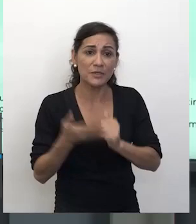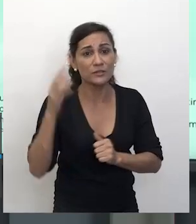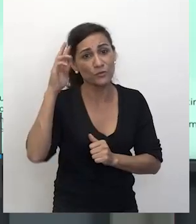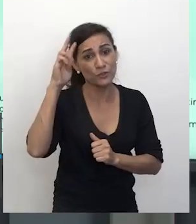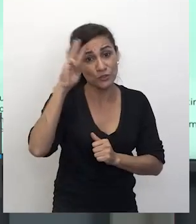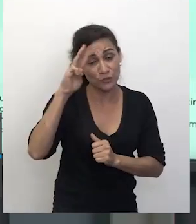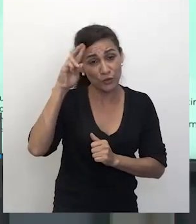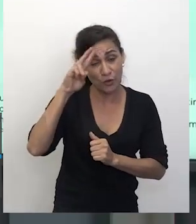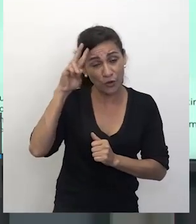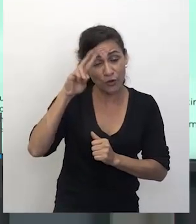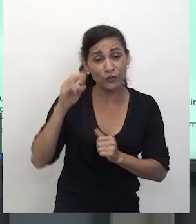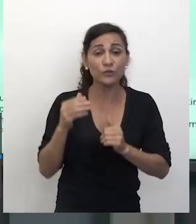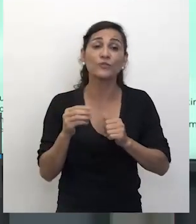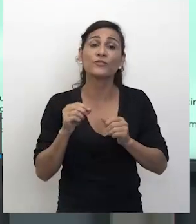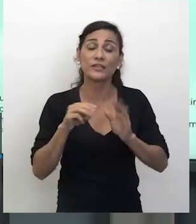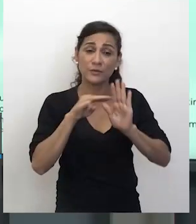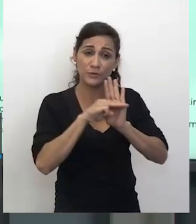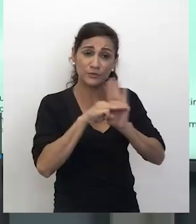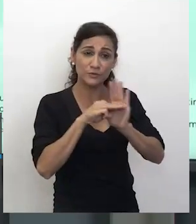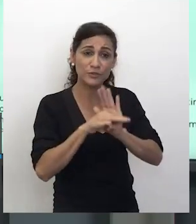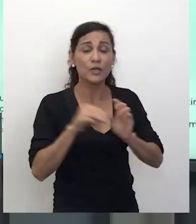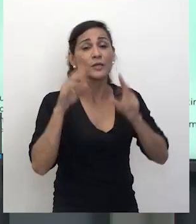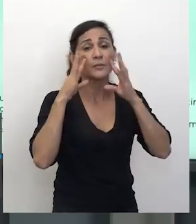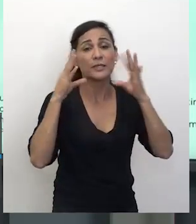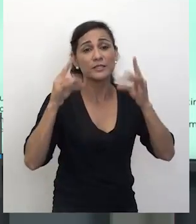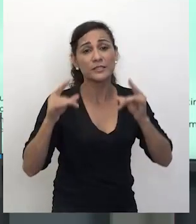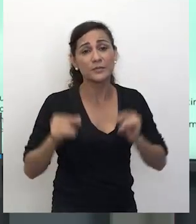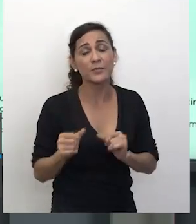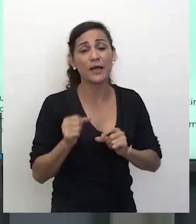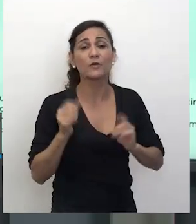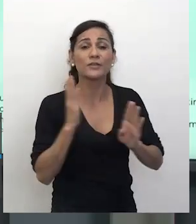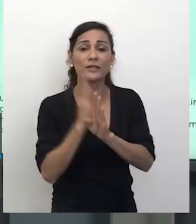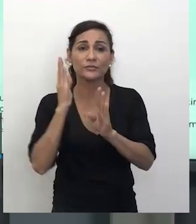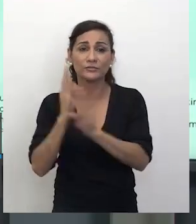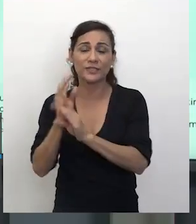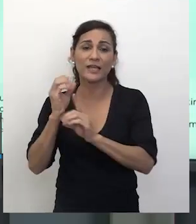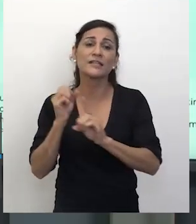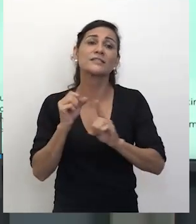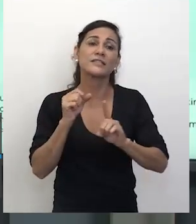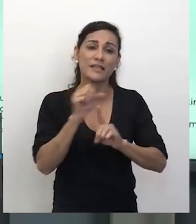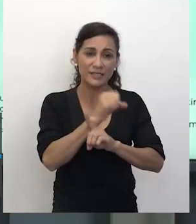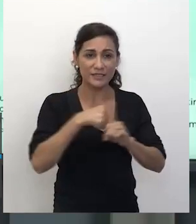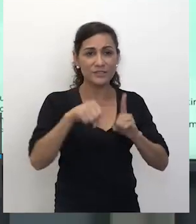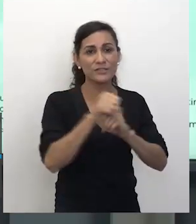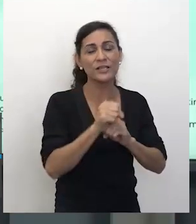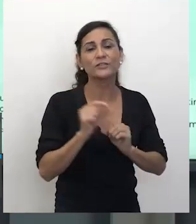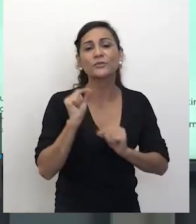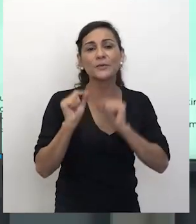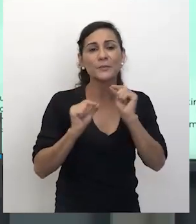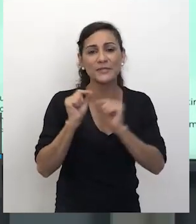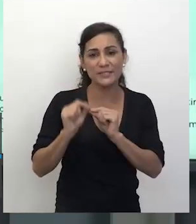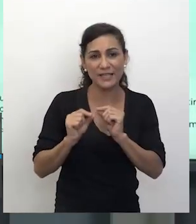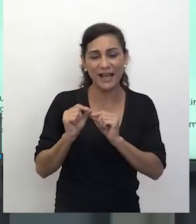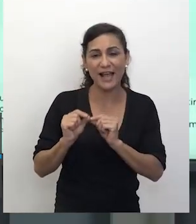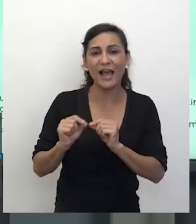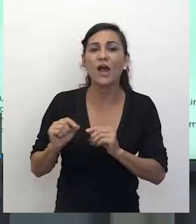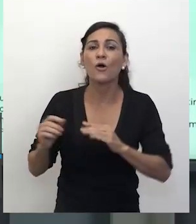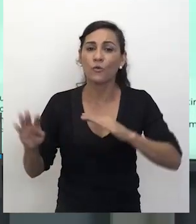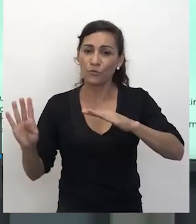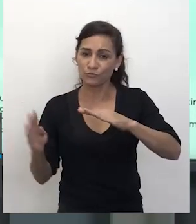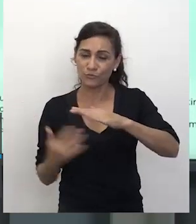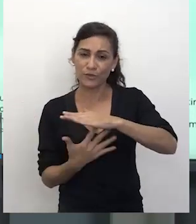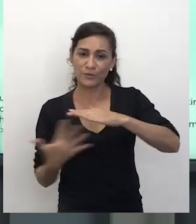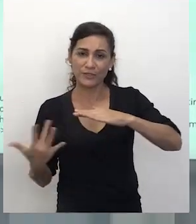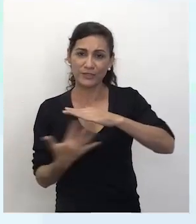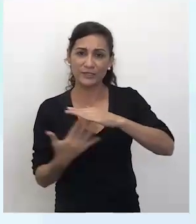metodologia para explicar os fenômenos sociais. E quem é que nos ajuda a pensar sobre o estrangeiro dentro da sociologia? Vamos